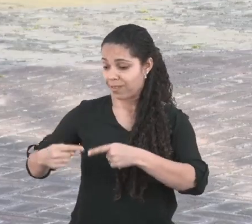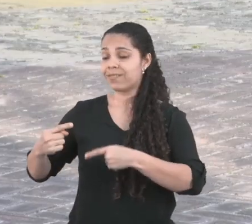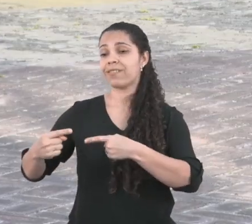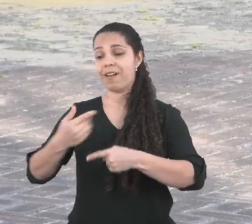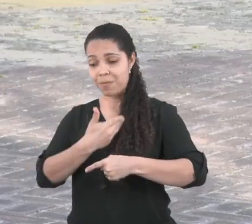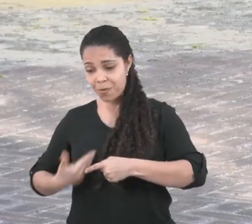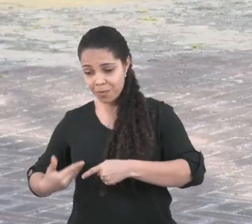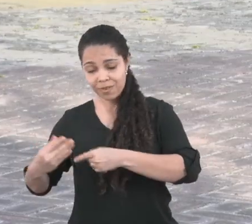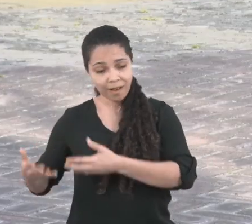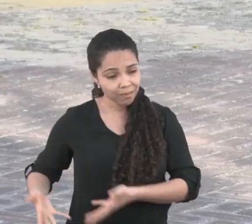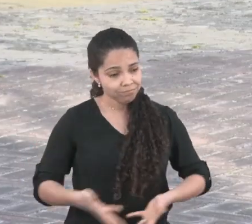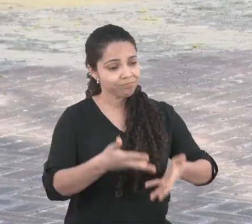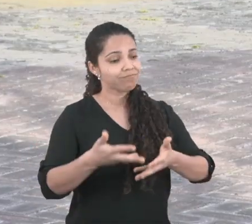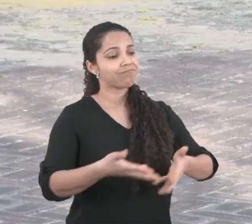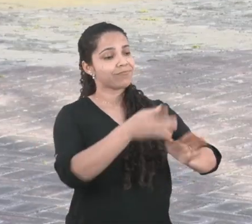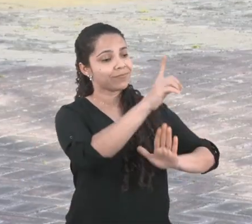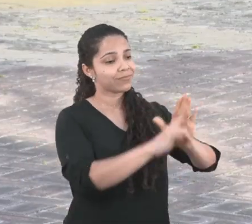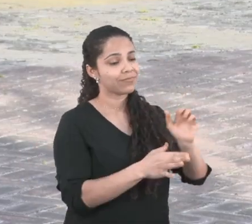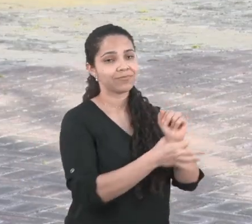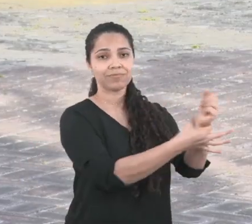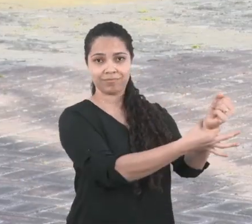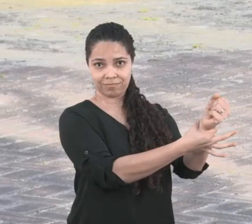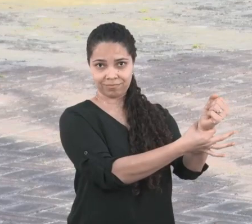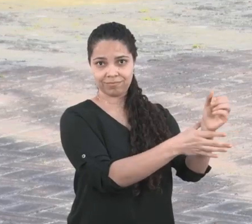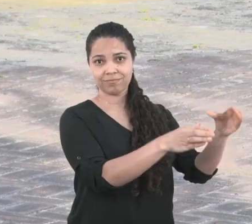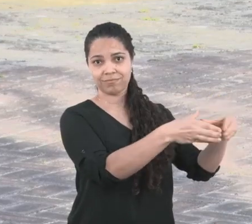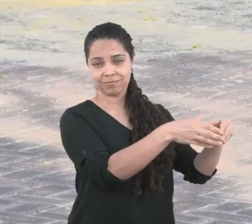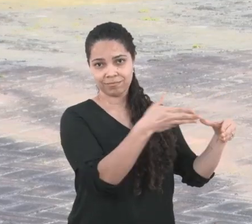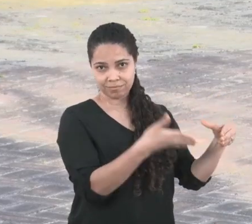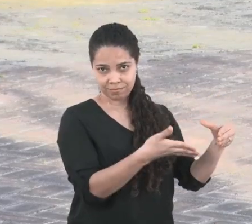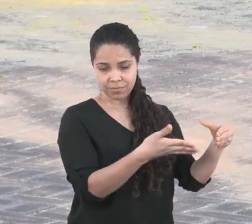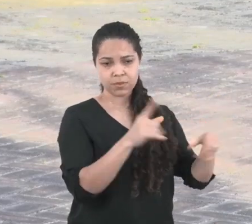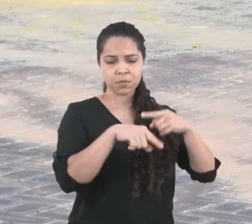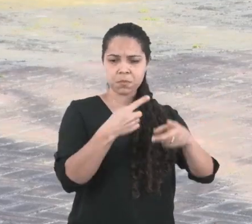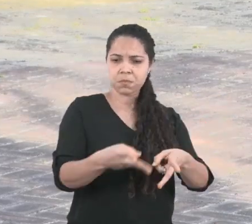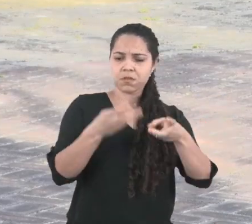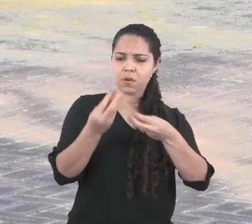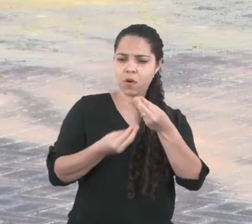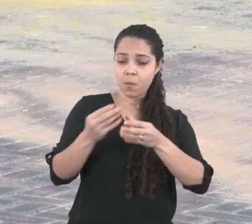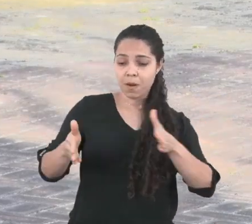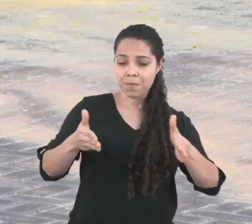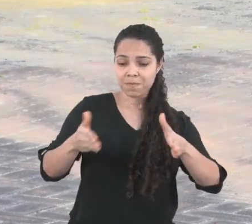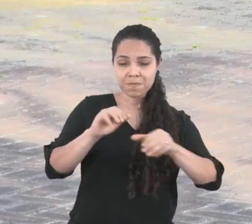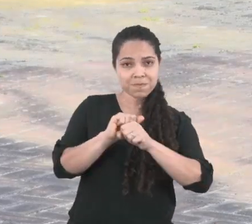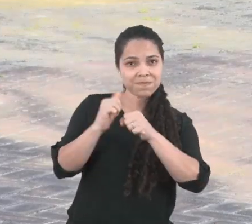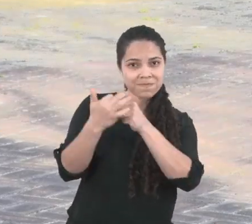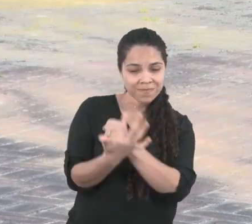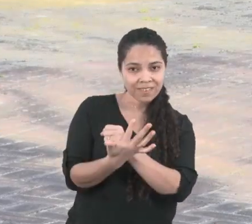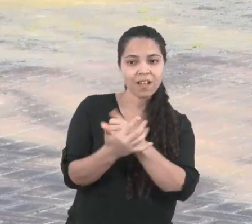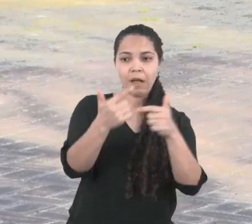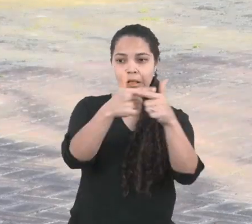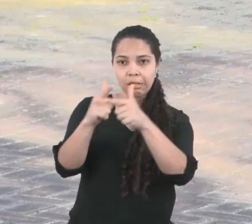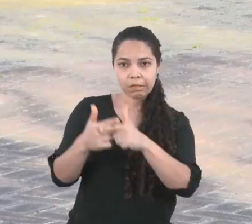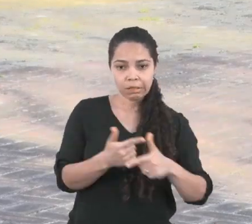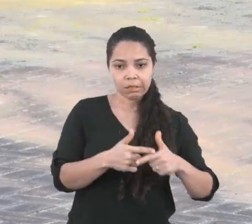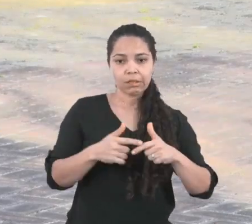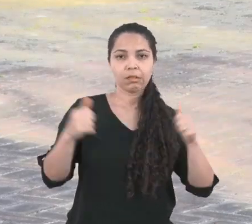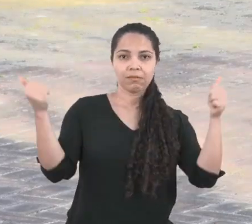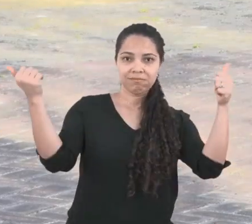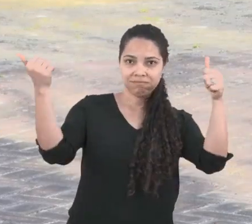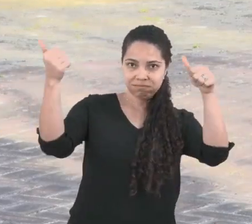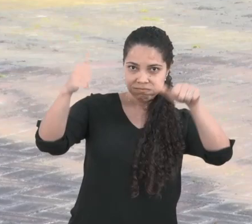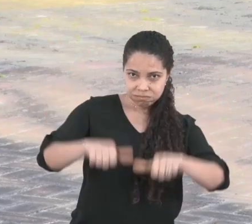veio percebendo que durante a pandemia, essa problemática se aprofundou aos sujeitos interseccionais.